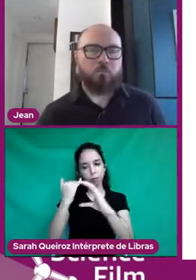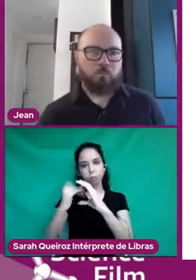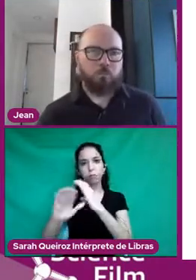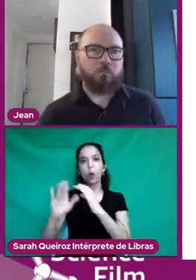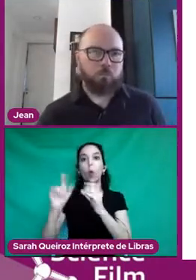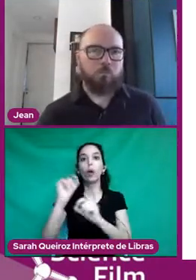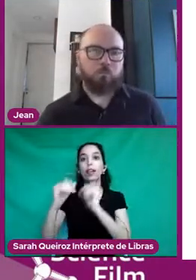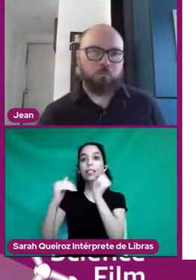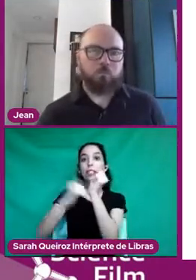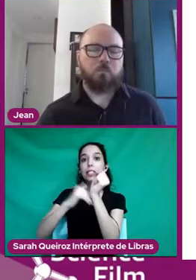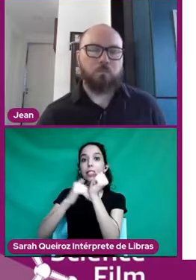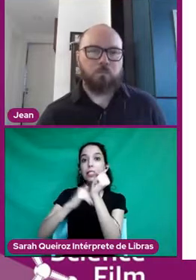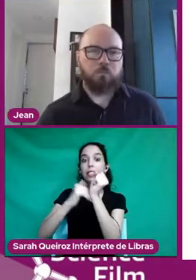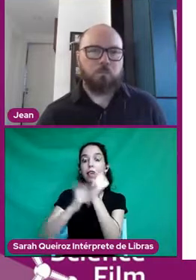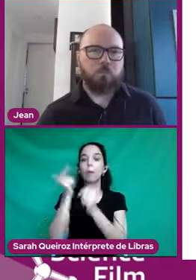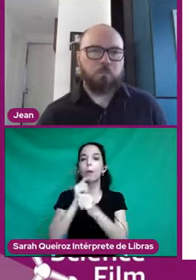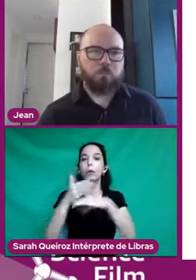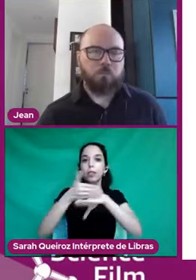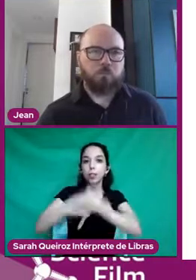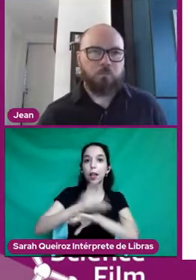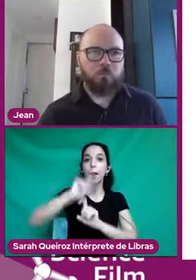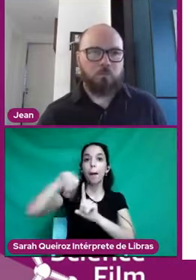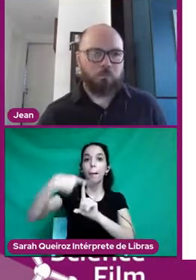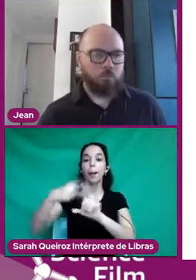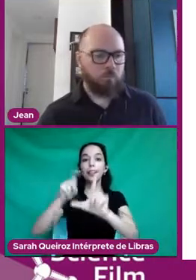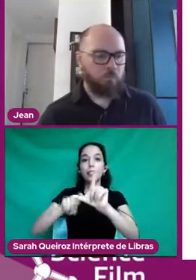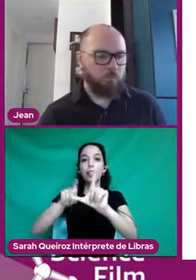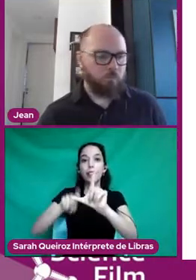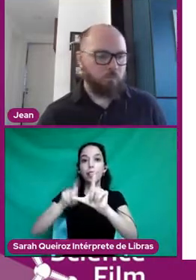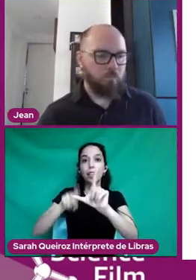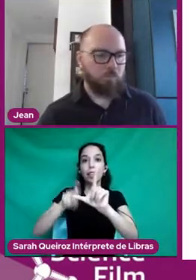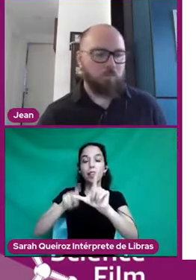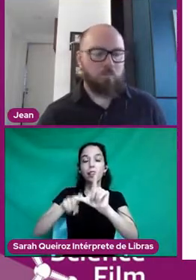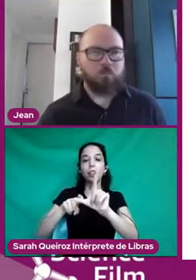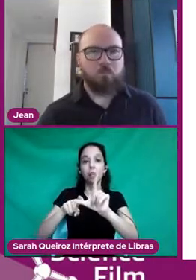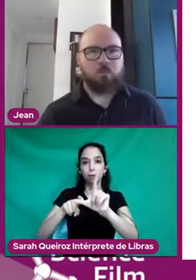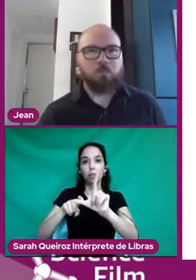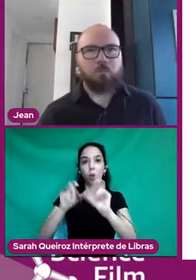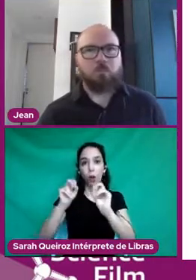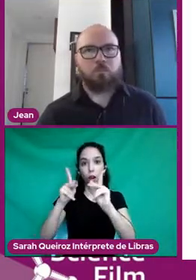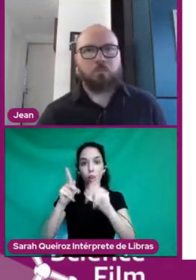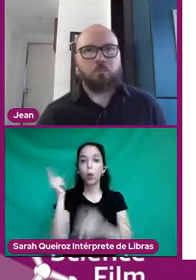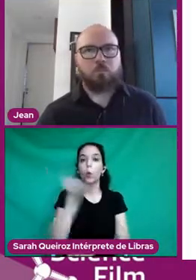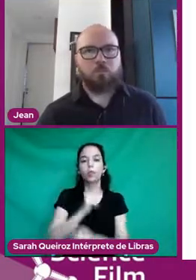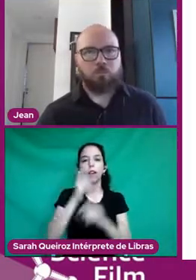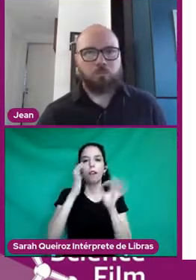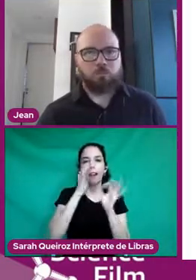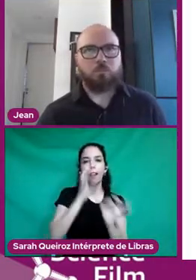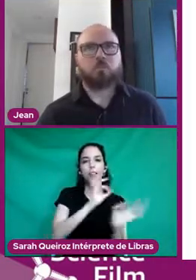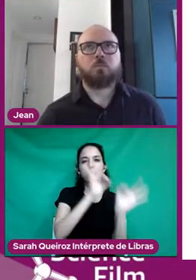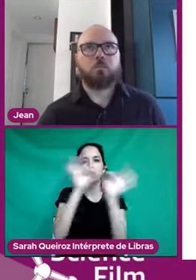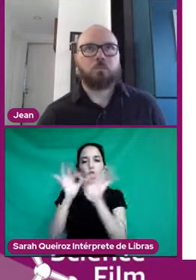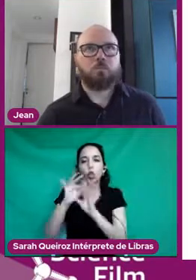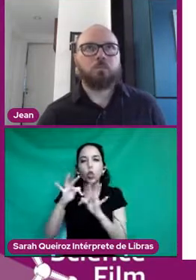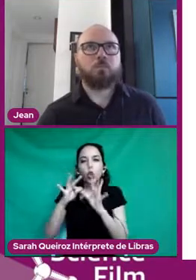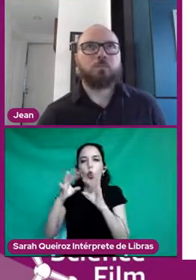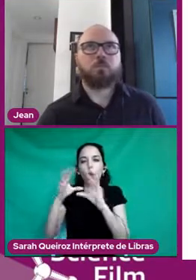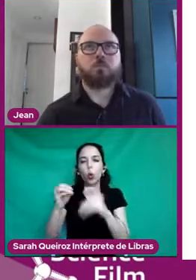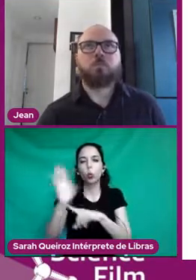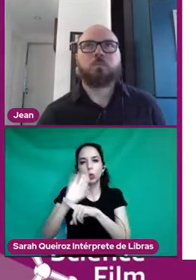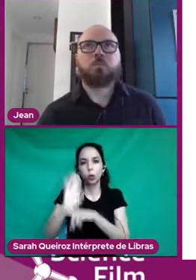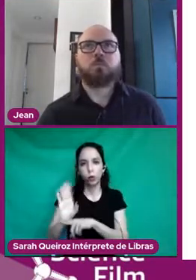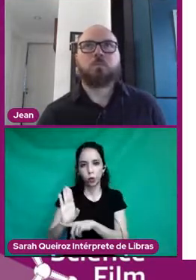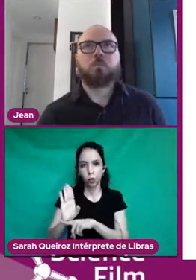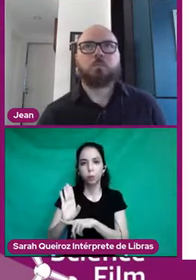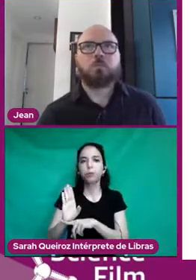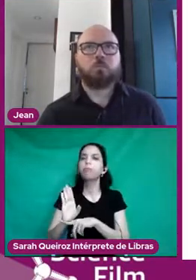acesso e também o link para onde você vai entrar e poder assistir todos os filmes da mostra desse ano. Depois, mais para frente, a gente vai